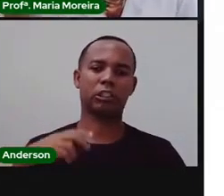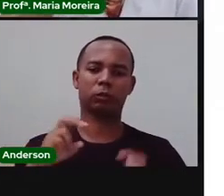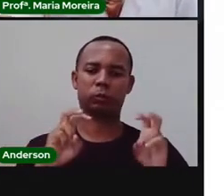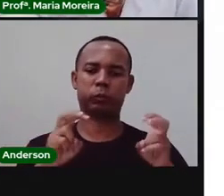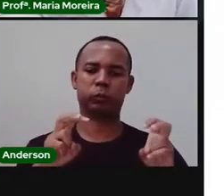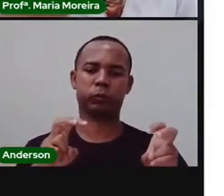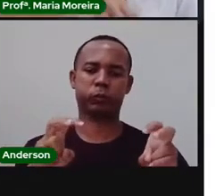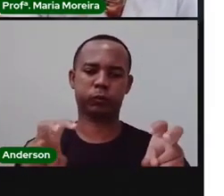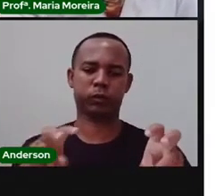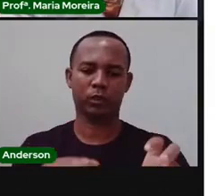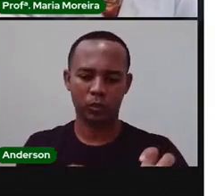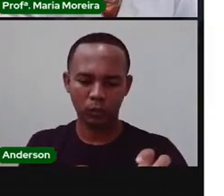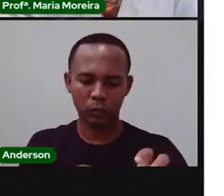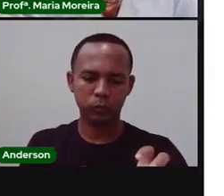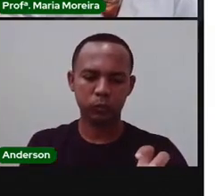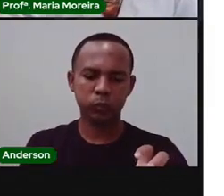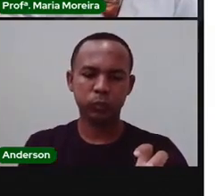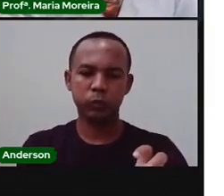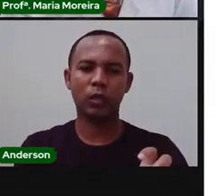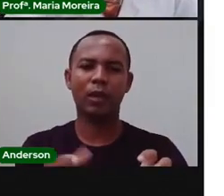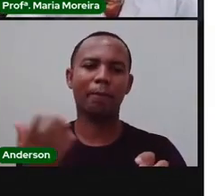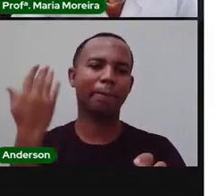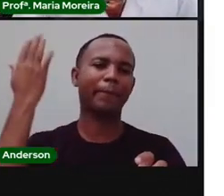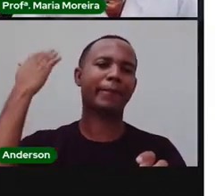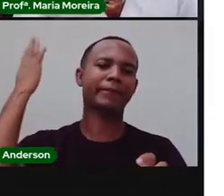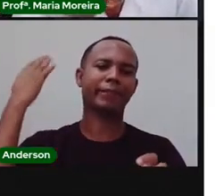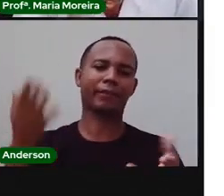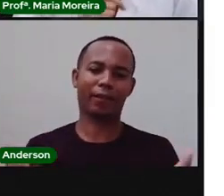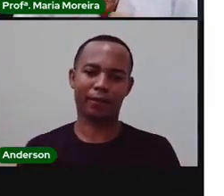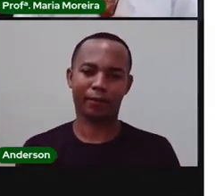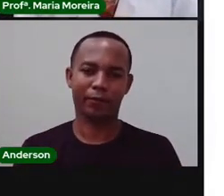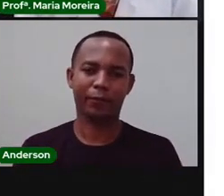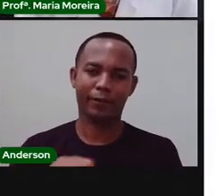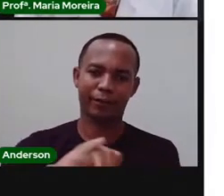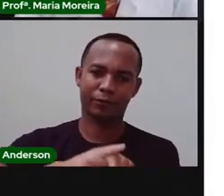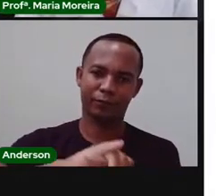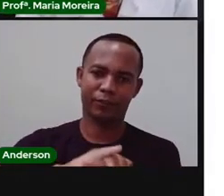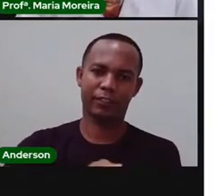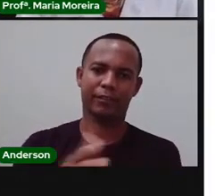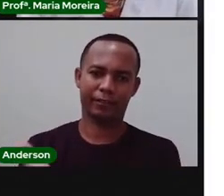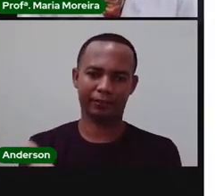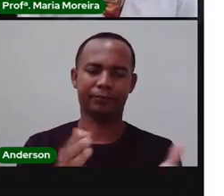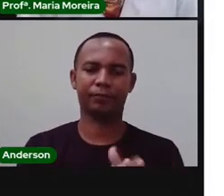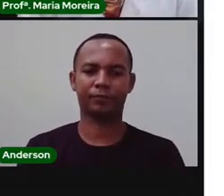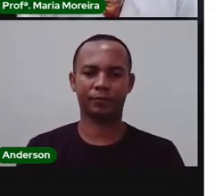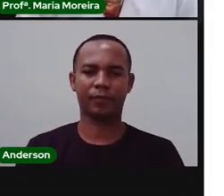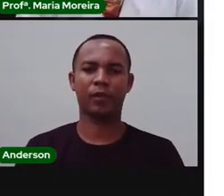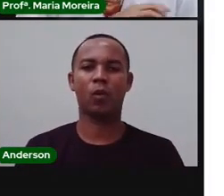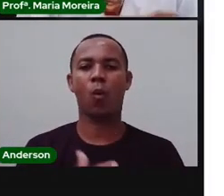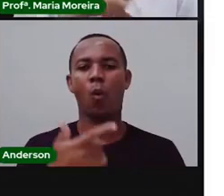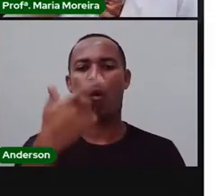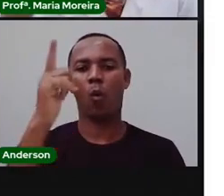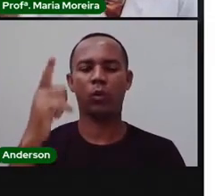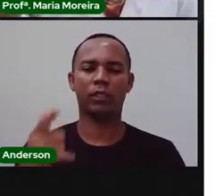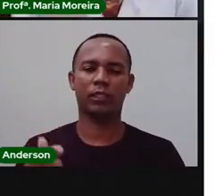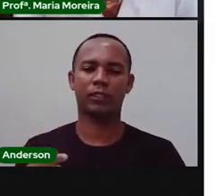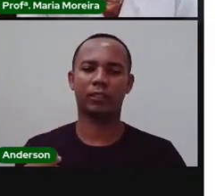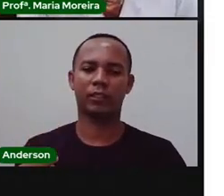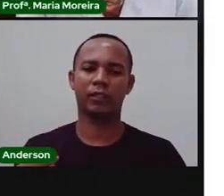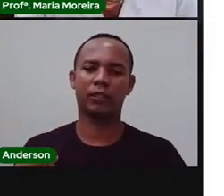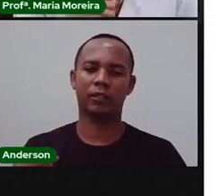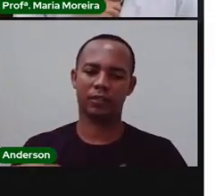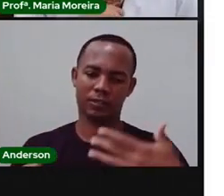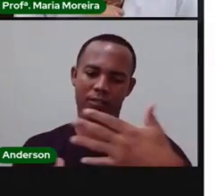Nova do trem que ficava naquela localidade ali. Bom, uma outra Feira fica onde? Cidade Nova, que são as feiras